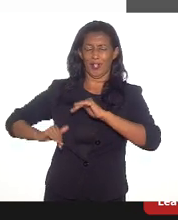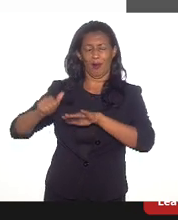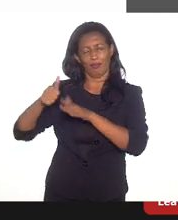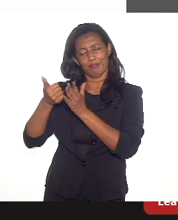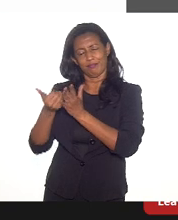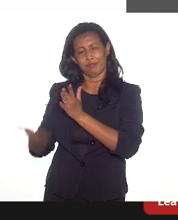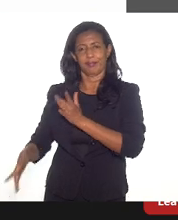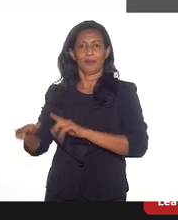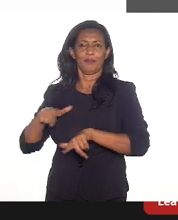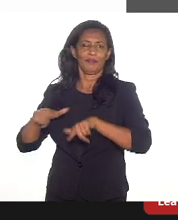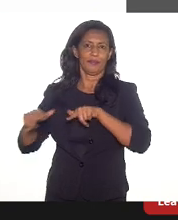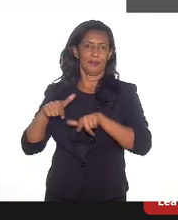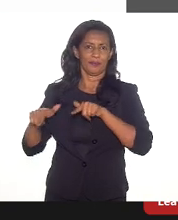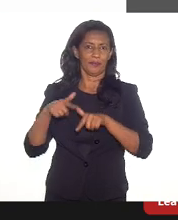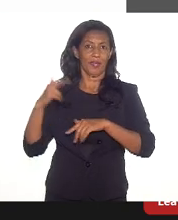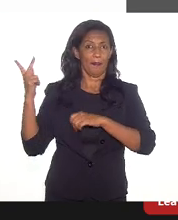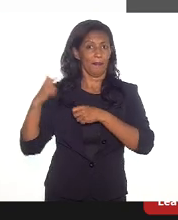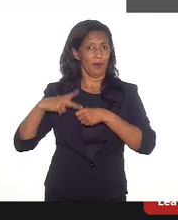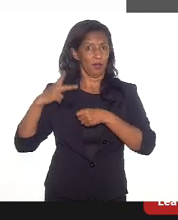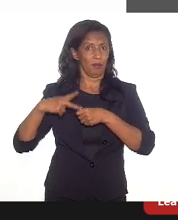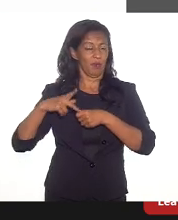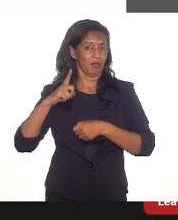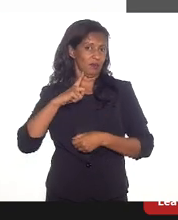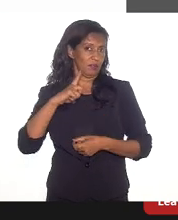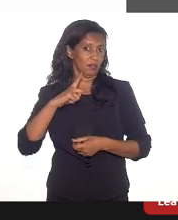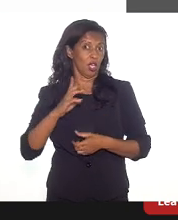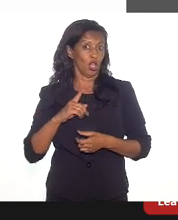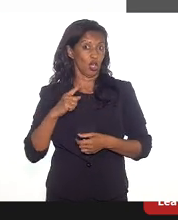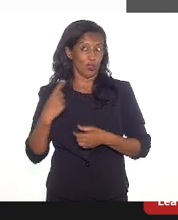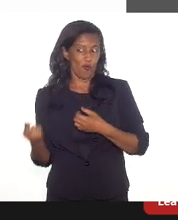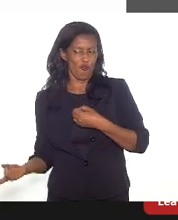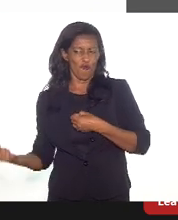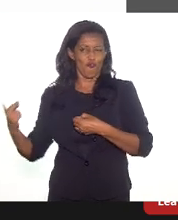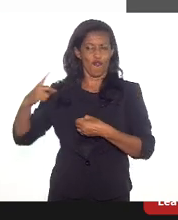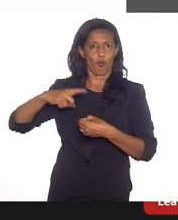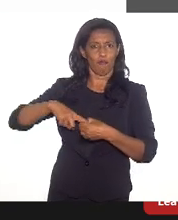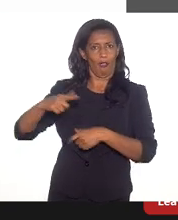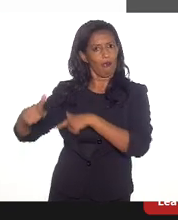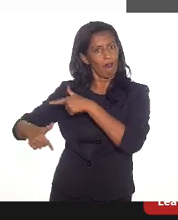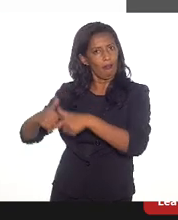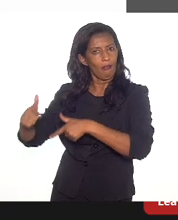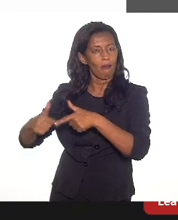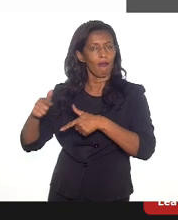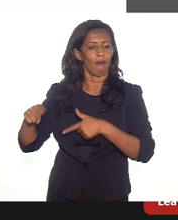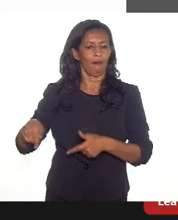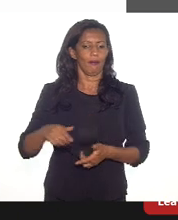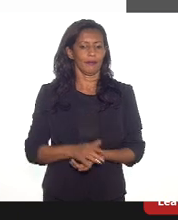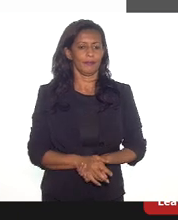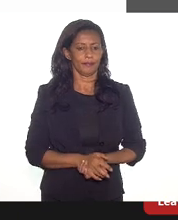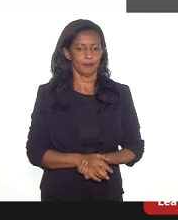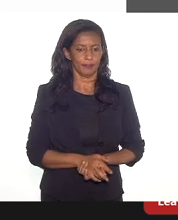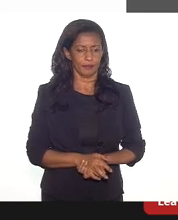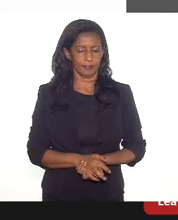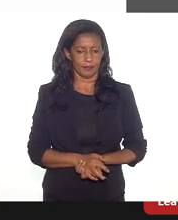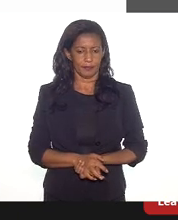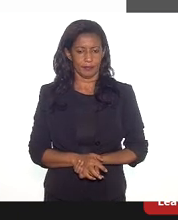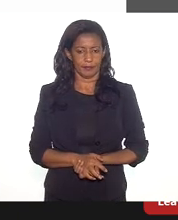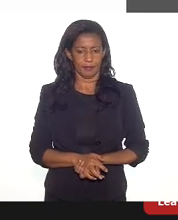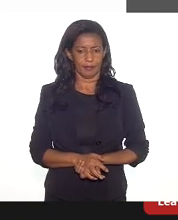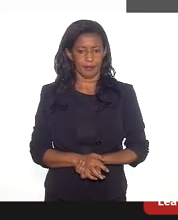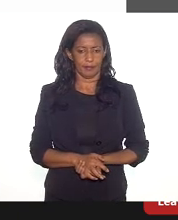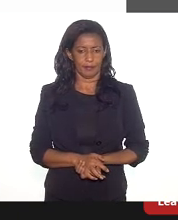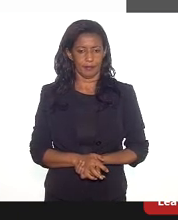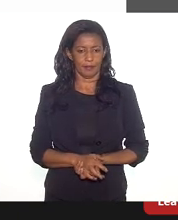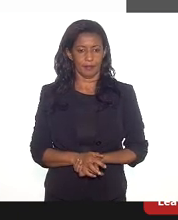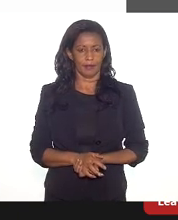desinvestimento que a Petrobras tem. Nós temos que recuperar esses empregos. ou seja, a revitalização